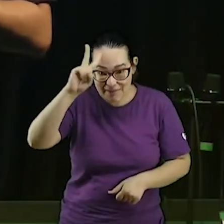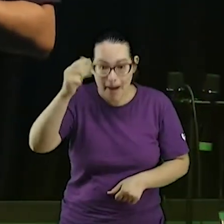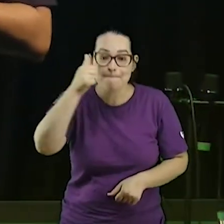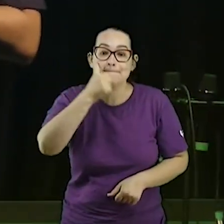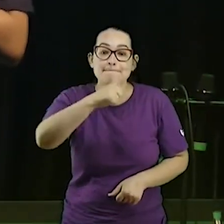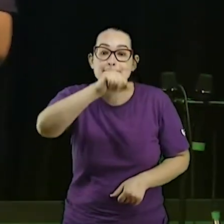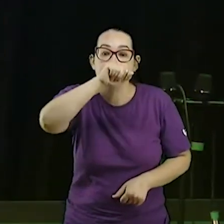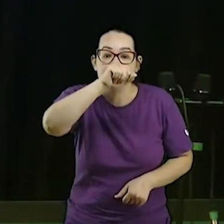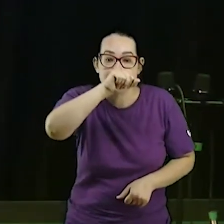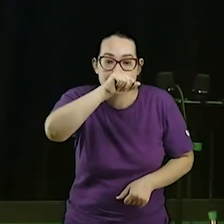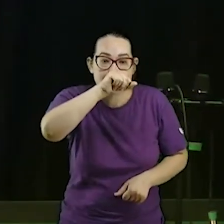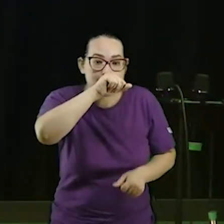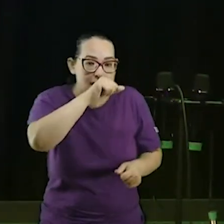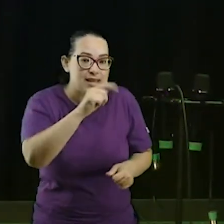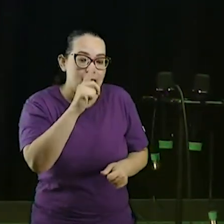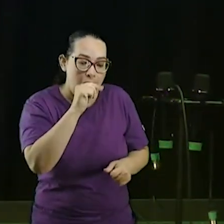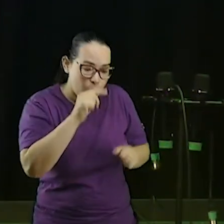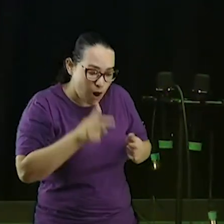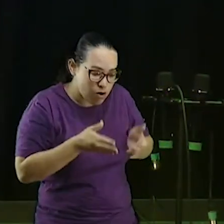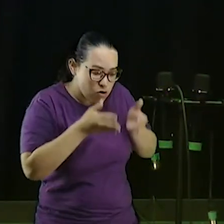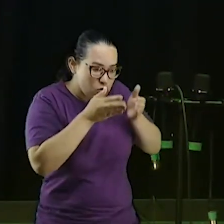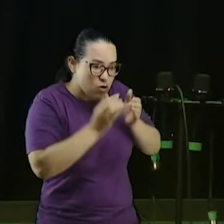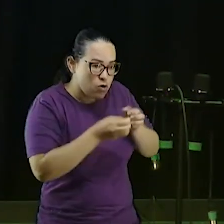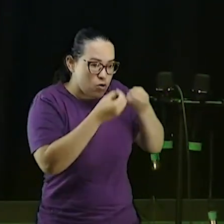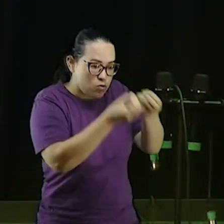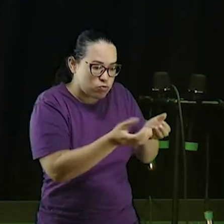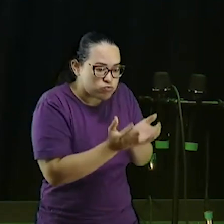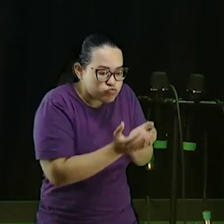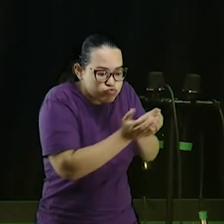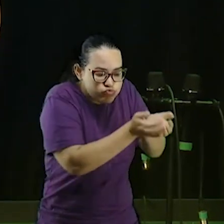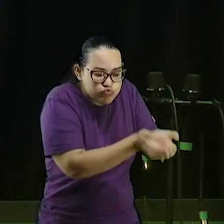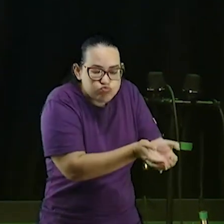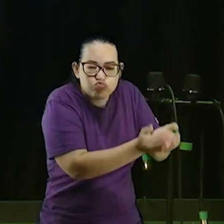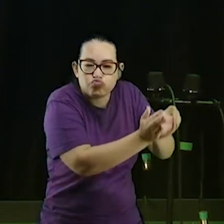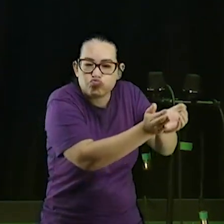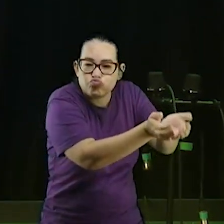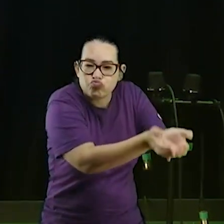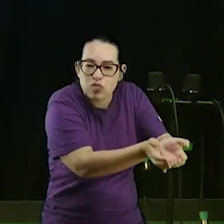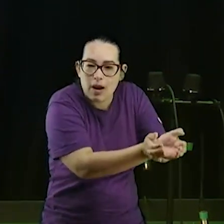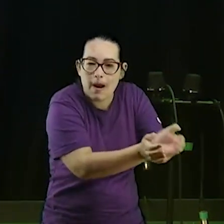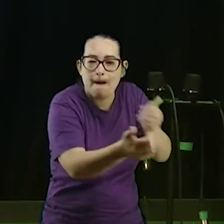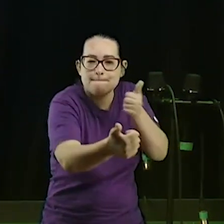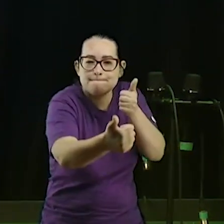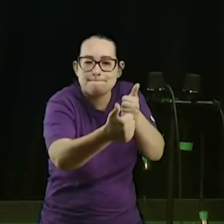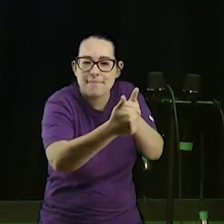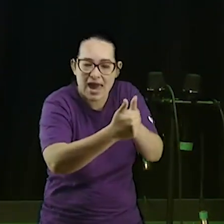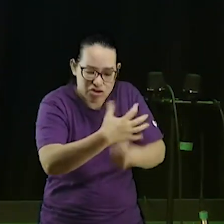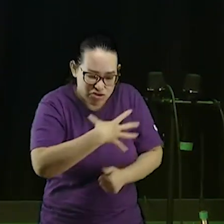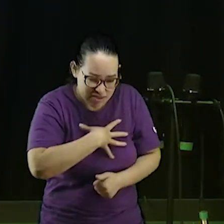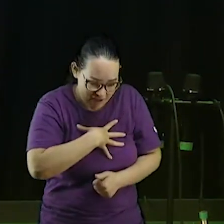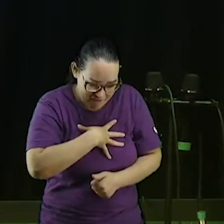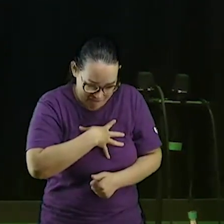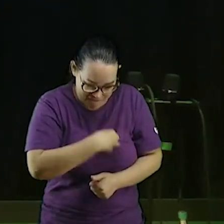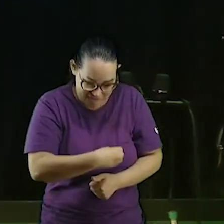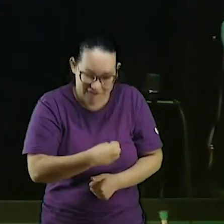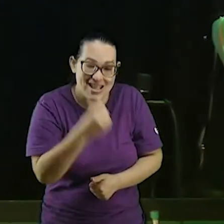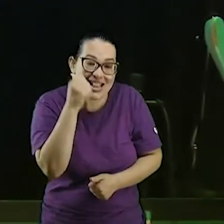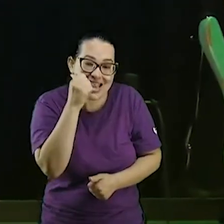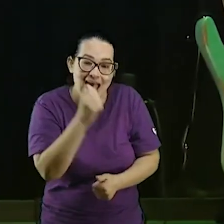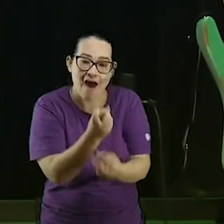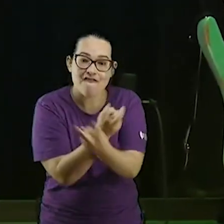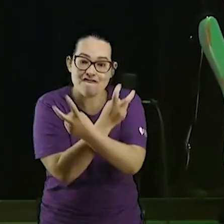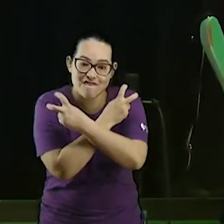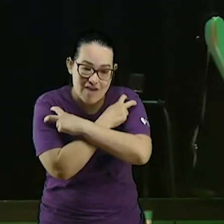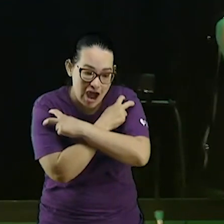e colocou o seu cesto encalhado entre os juncos. Bem pertinho, onde a filha do faraó tomava banho, ele é